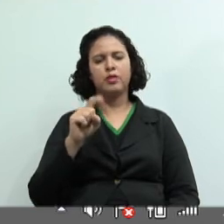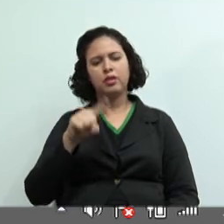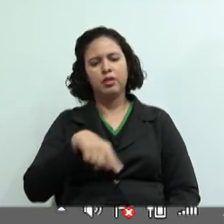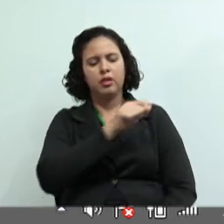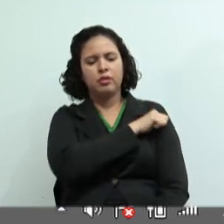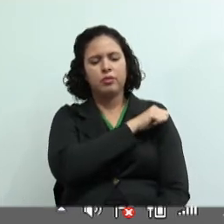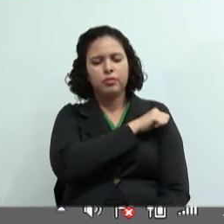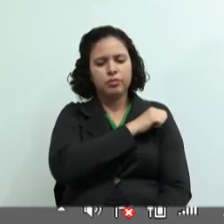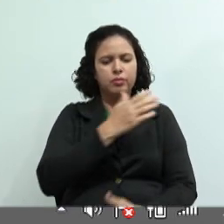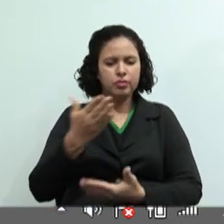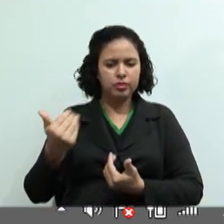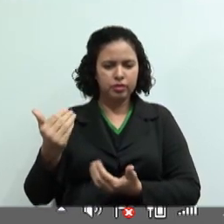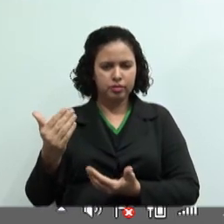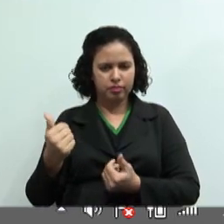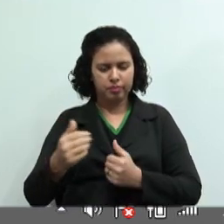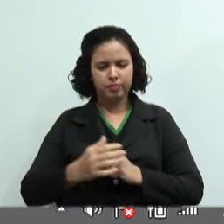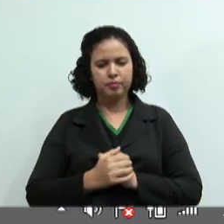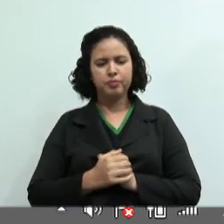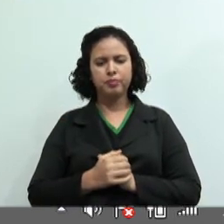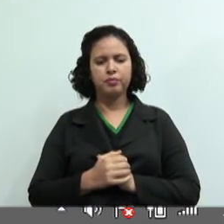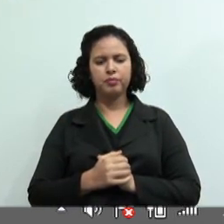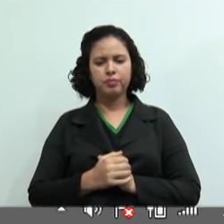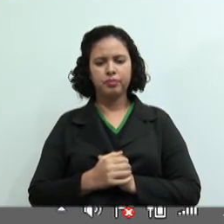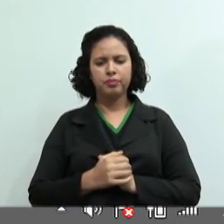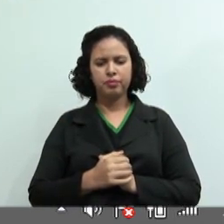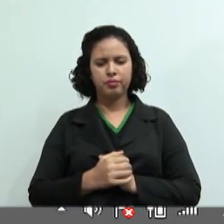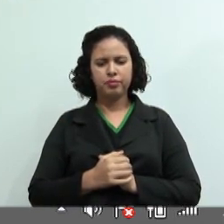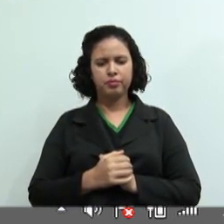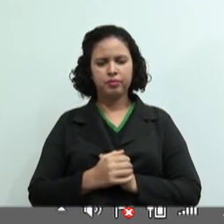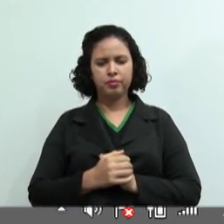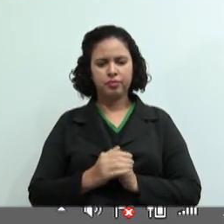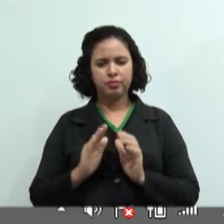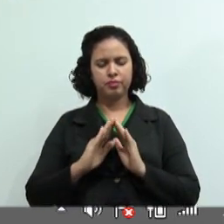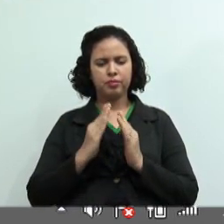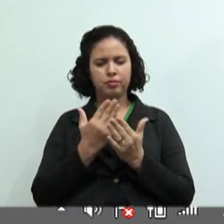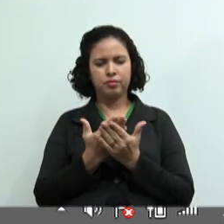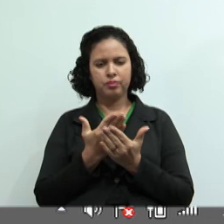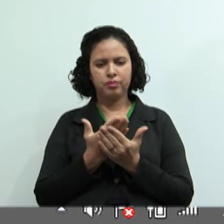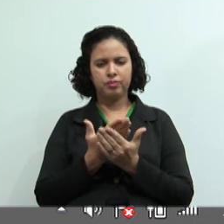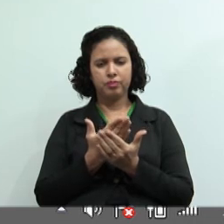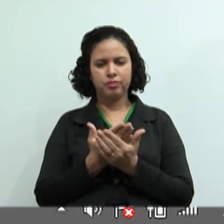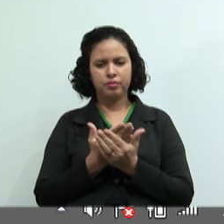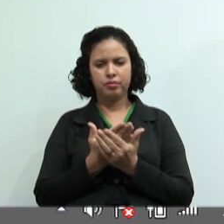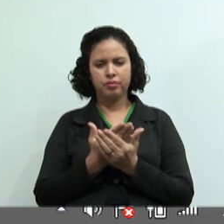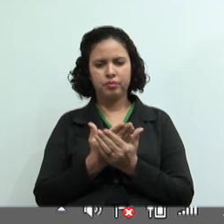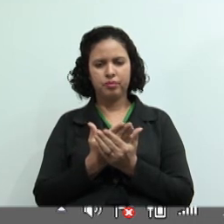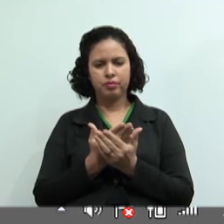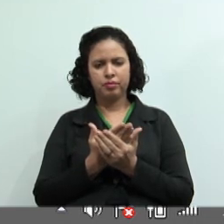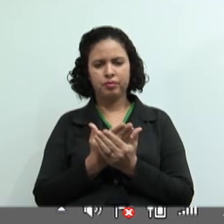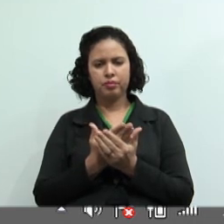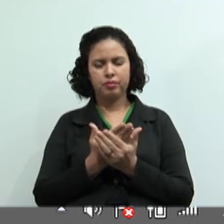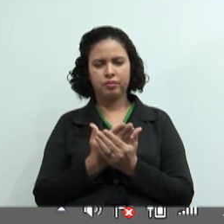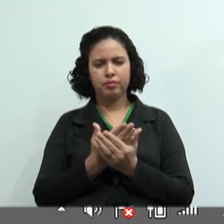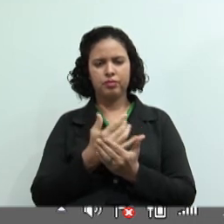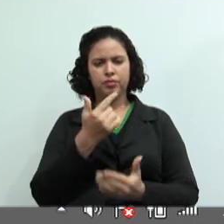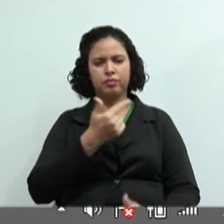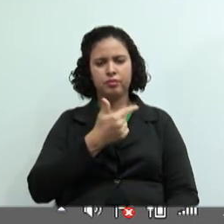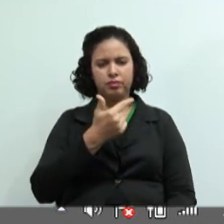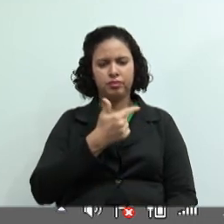jovem. Vamos continuando aqui, a escola, vamos agora à escola, o segundo ano B.